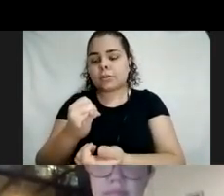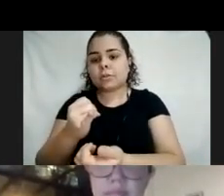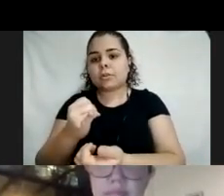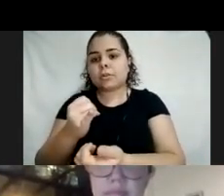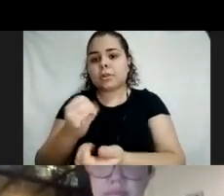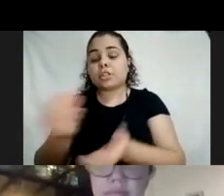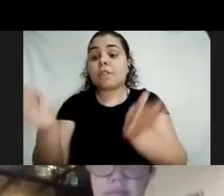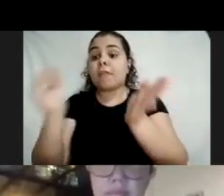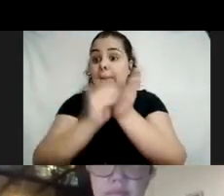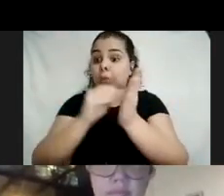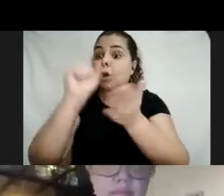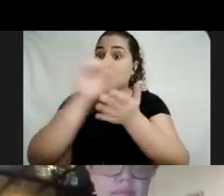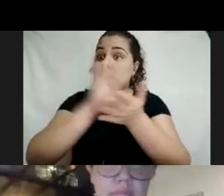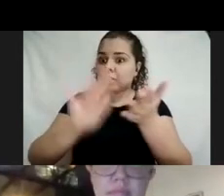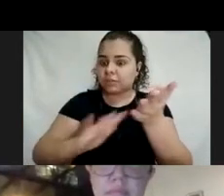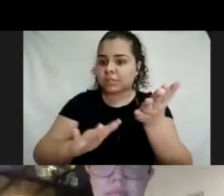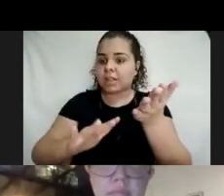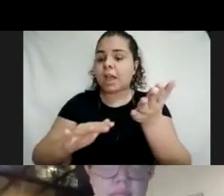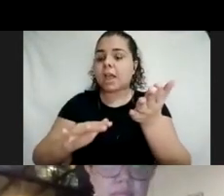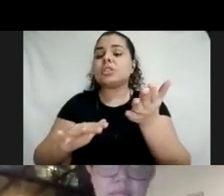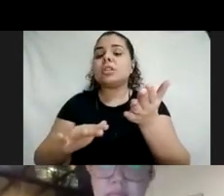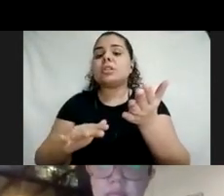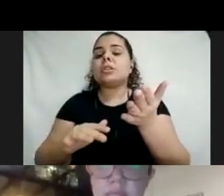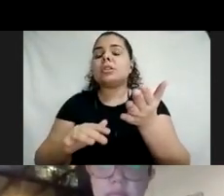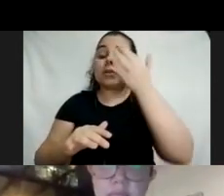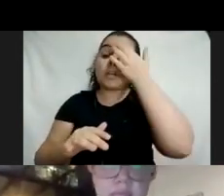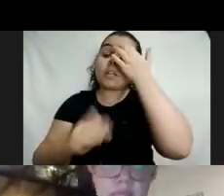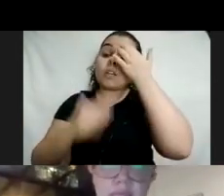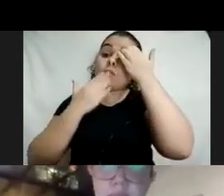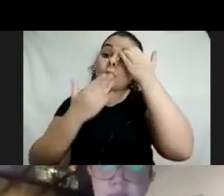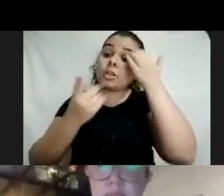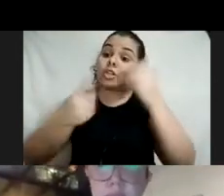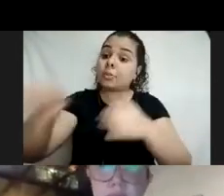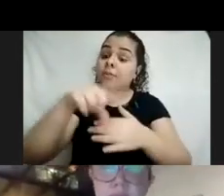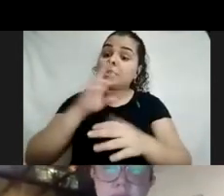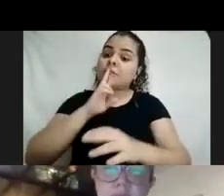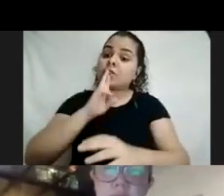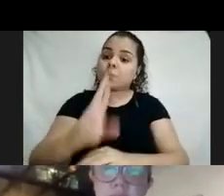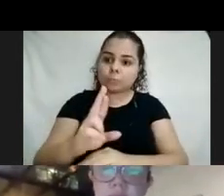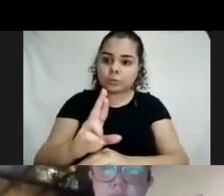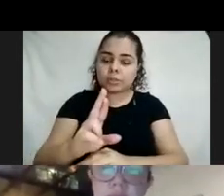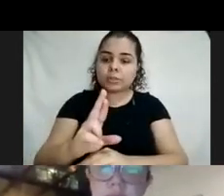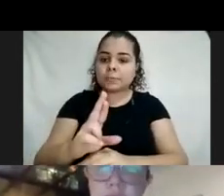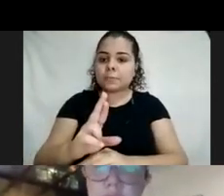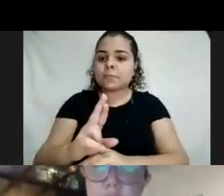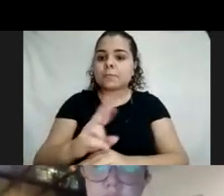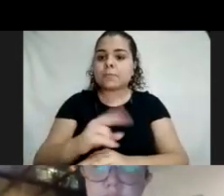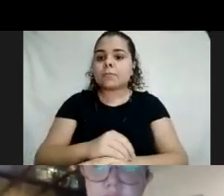atividade de feedback sobre as cartilhas, vão pedir a ajuda de vocês em responderem. E a gente está